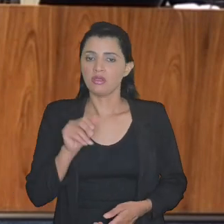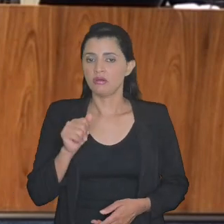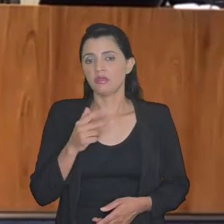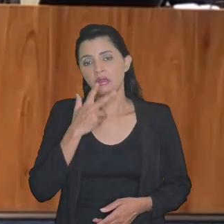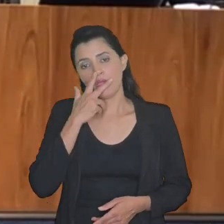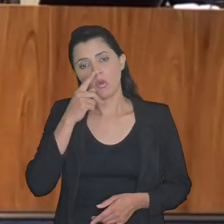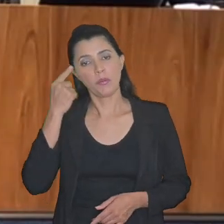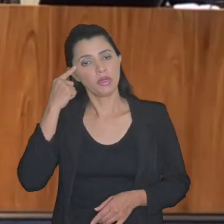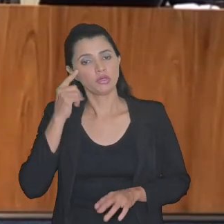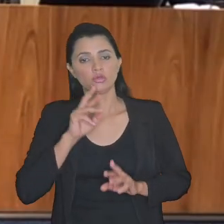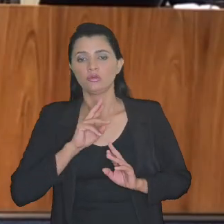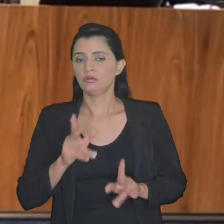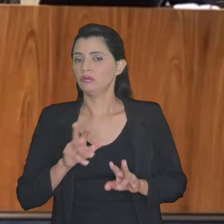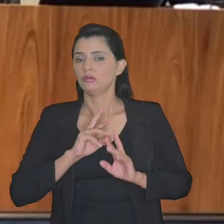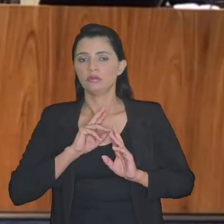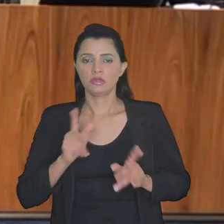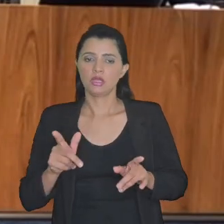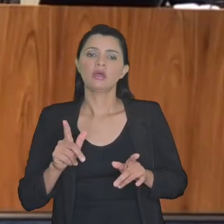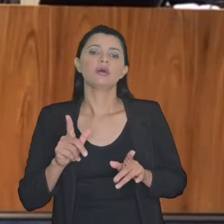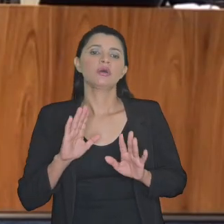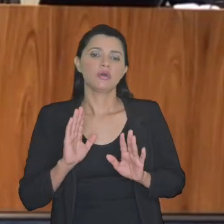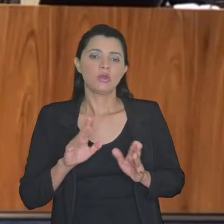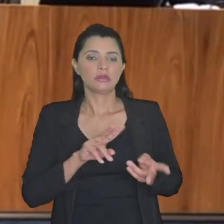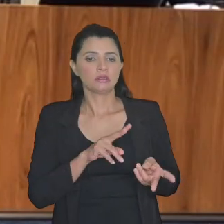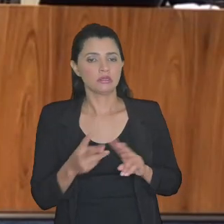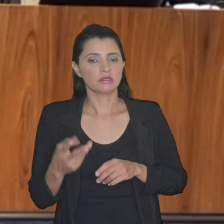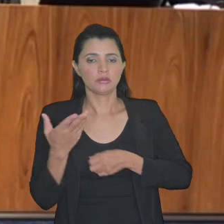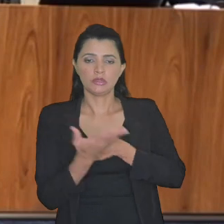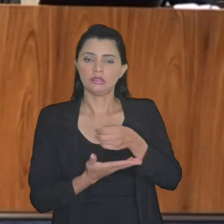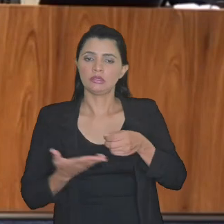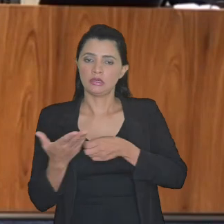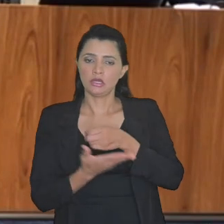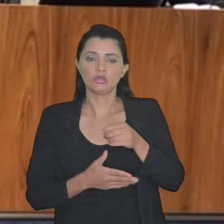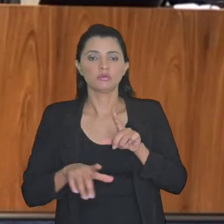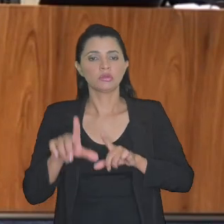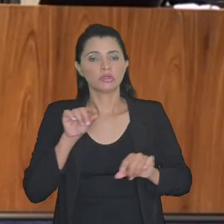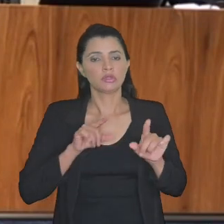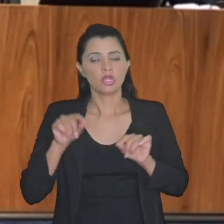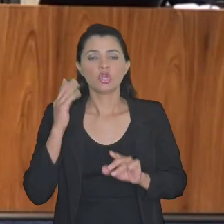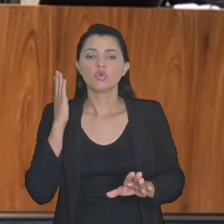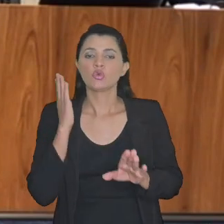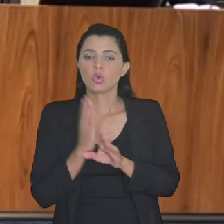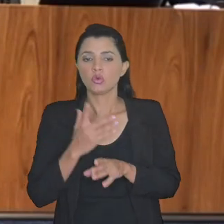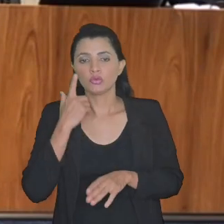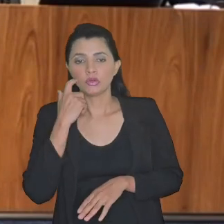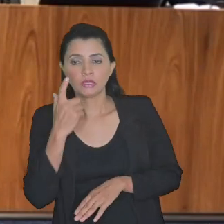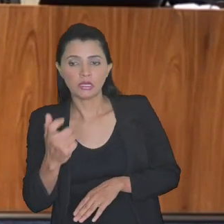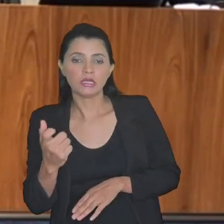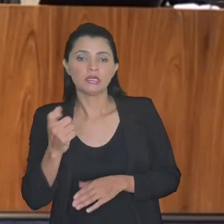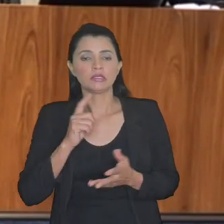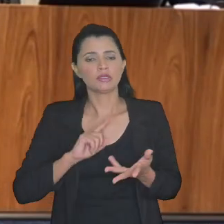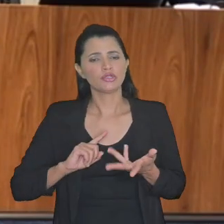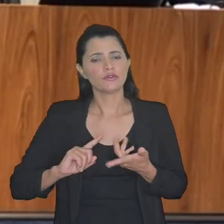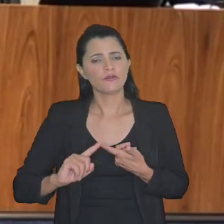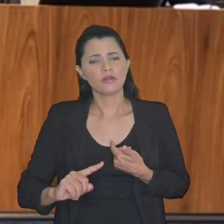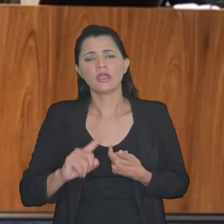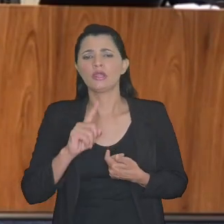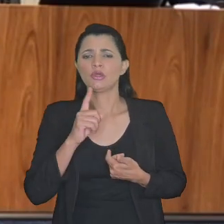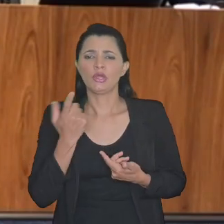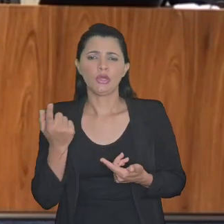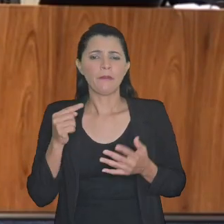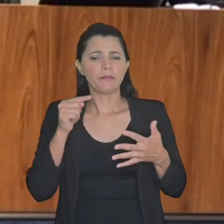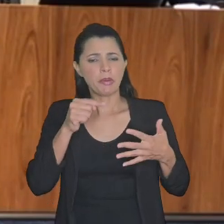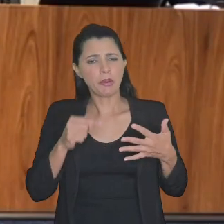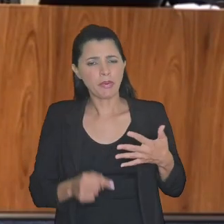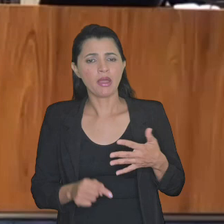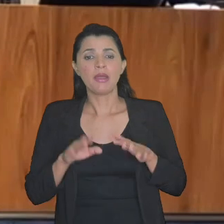eu Mariana acho que não a transação está fundada na facultatividade no encontro de interesse de uma